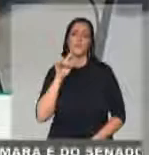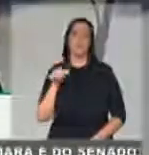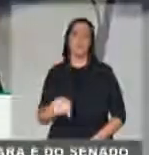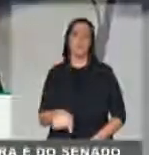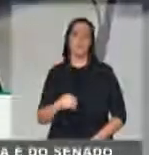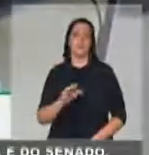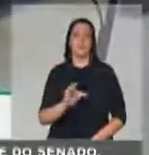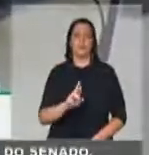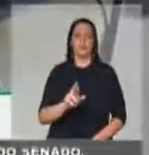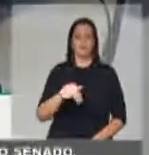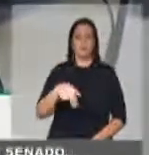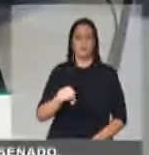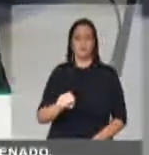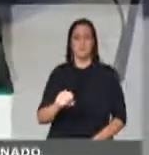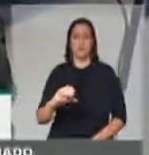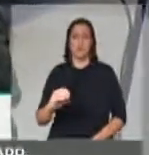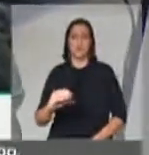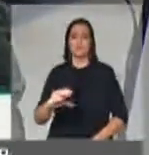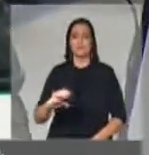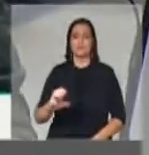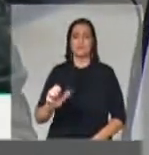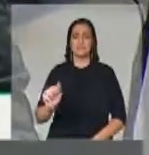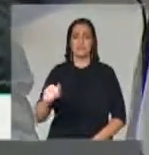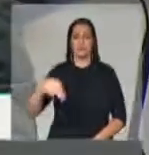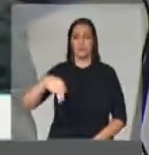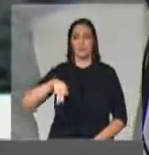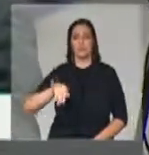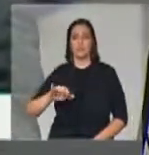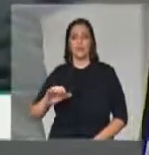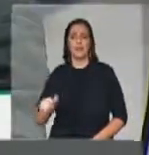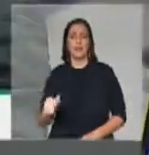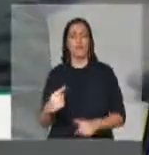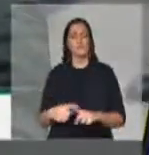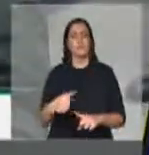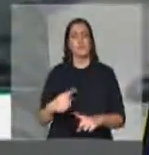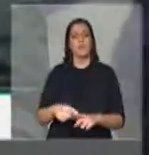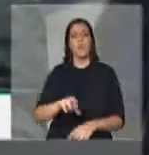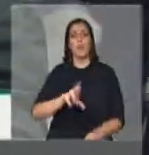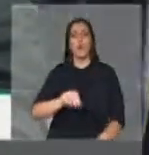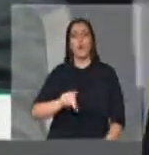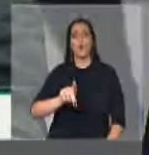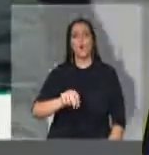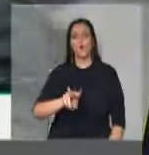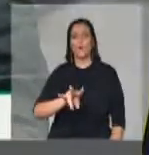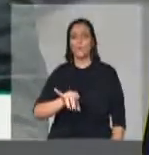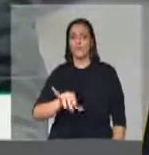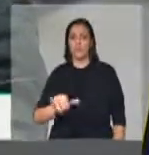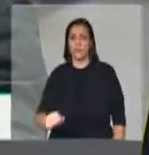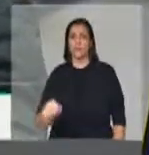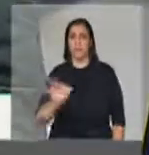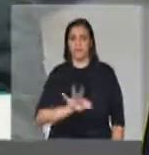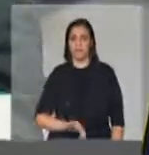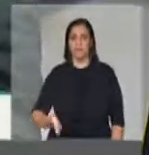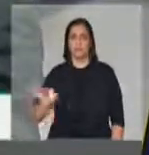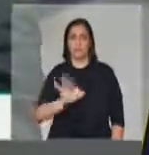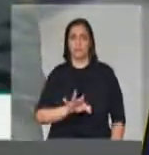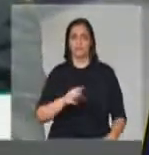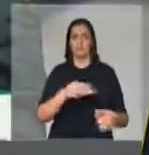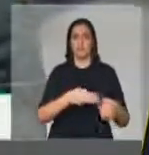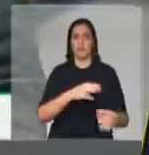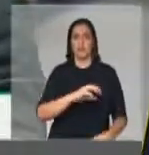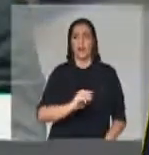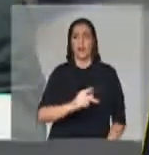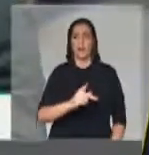transoceânica. Por quê? Porque é uma rodovia federal diagonal brasileira que liga o município de